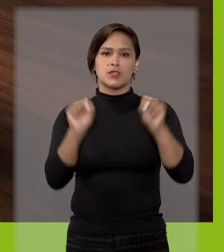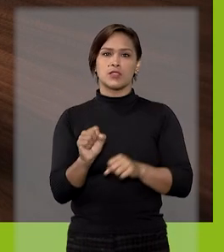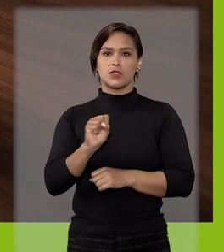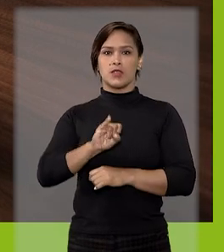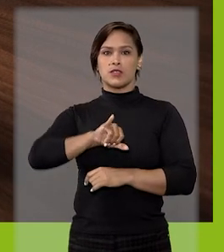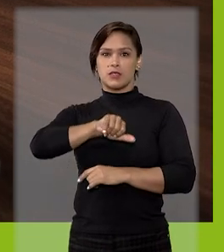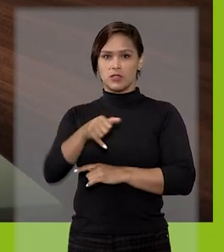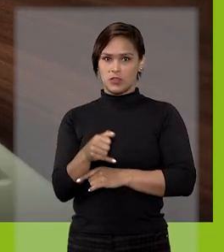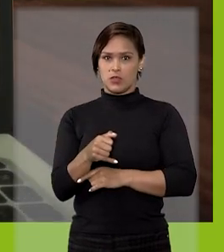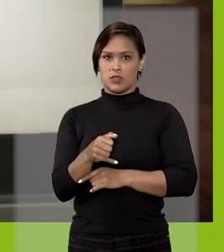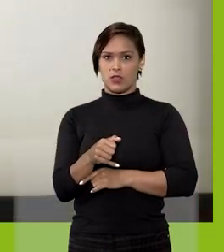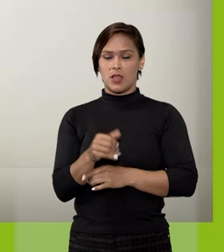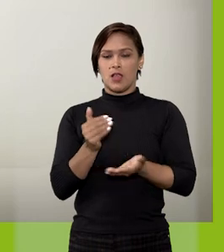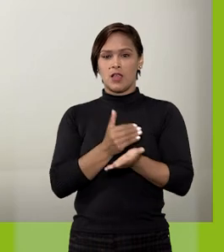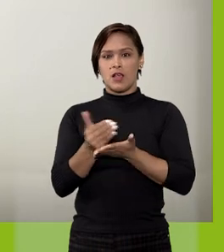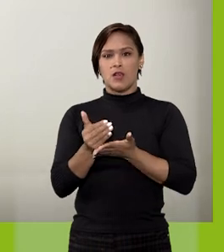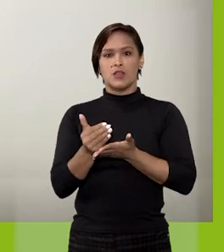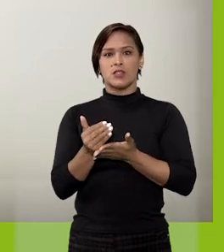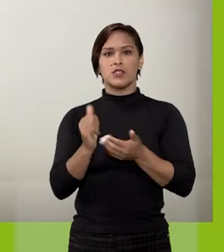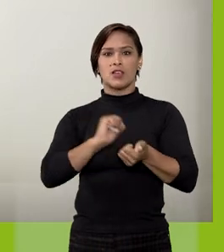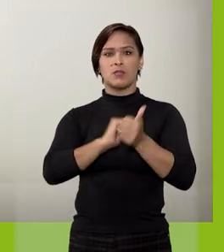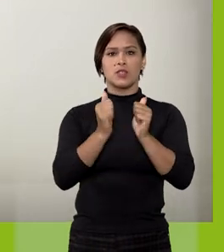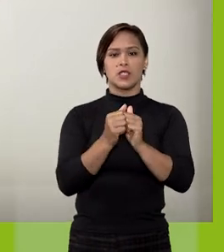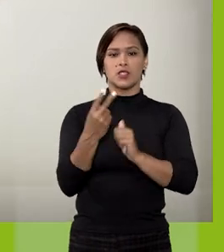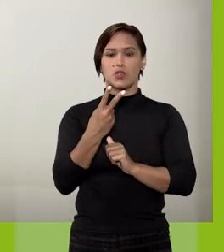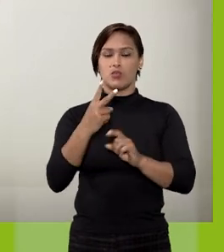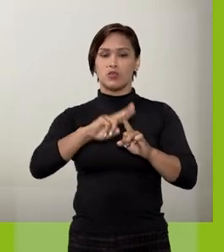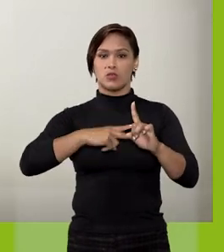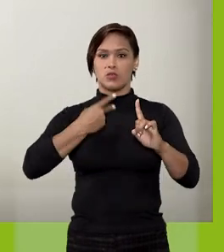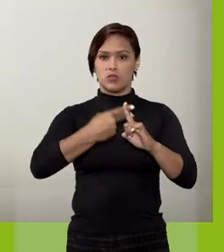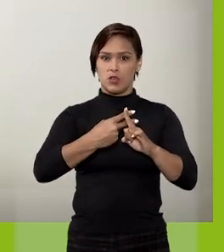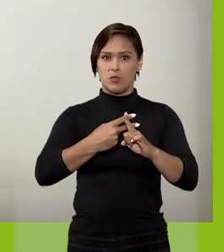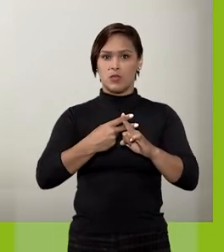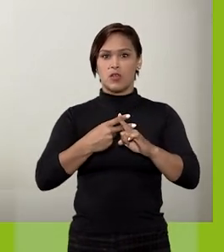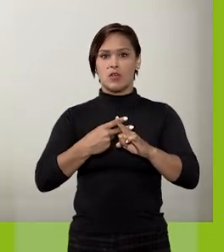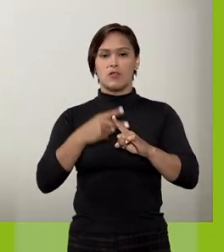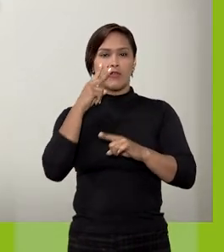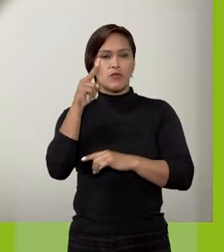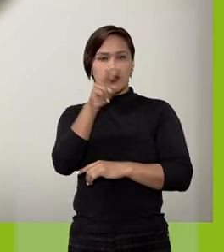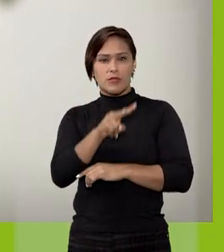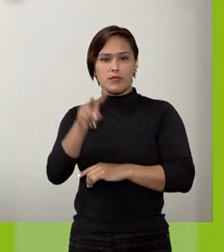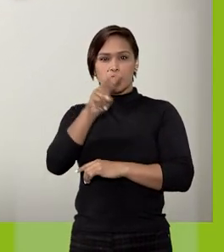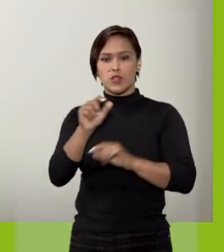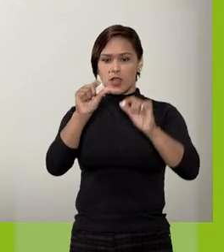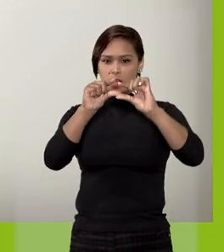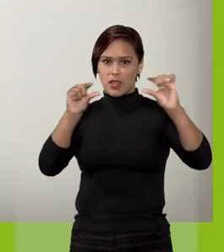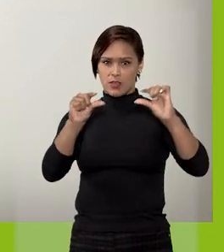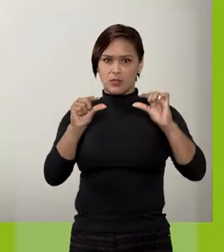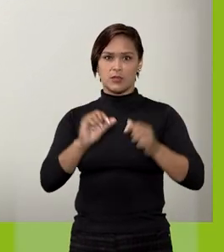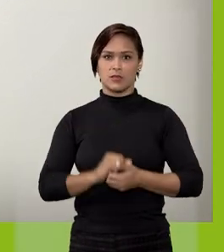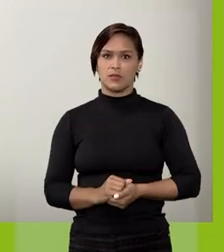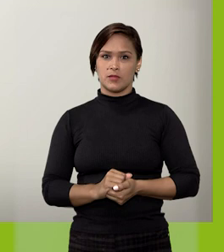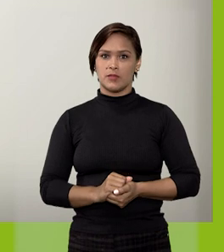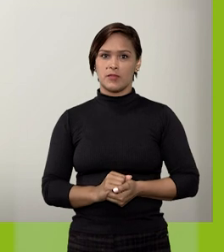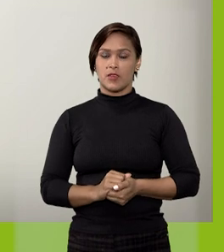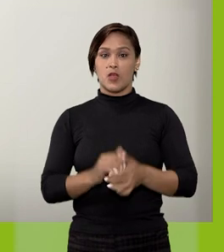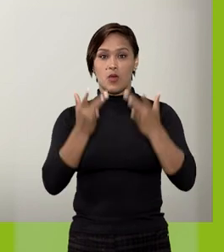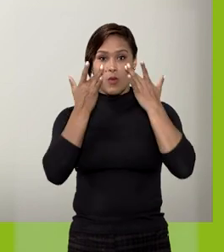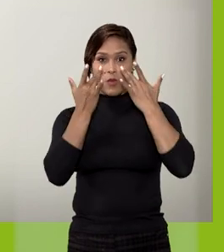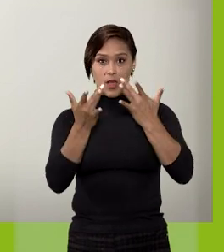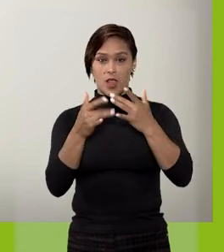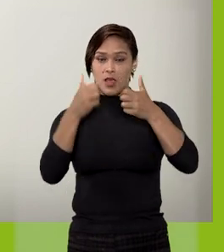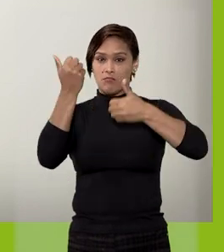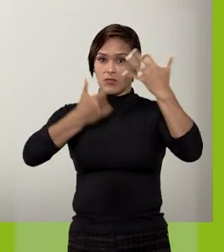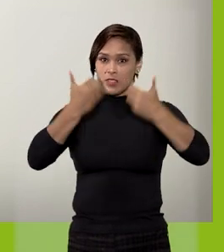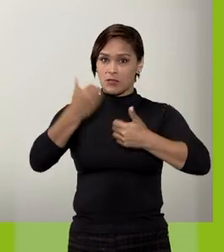STJ. Ao iniciar a habilitação do duplo fator, você irá visualizar esta mensagem. O alerta se refere